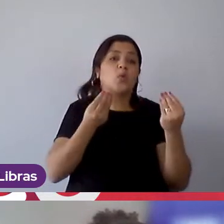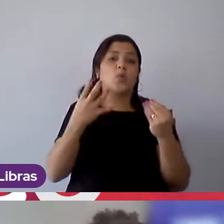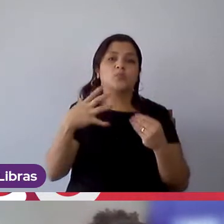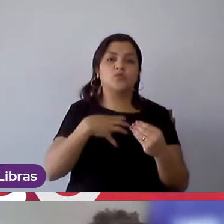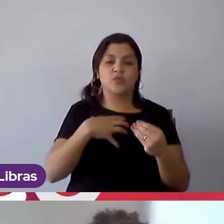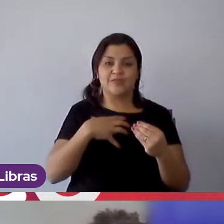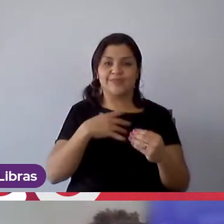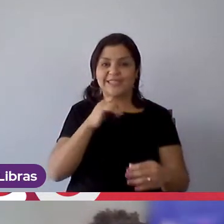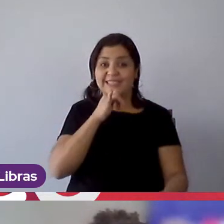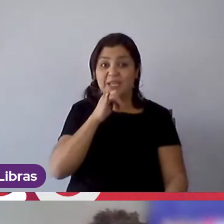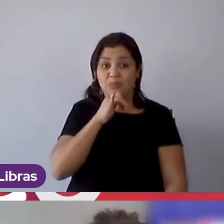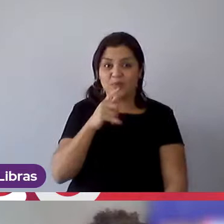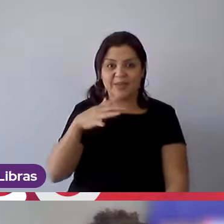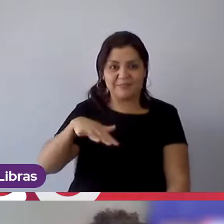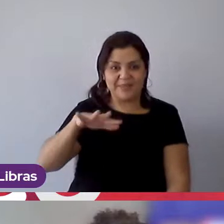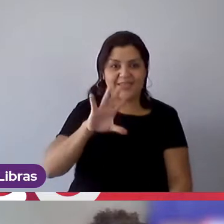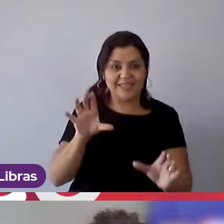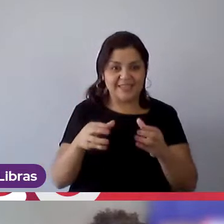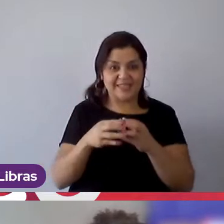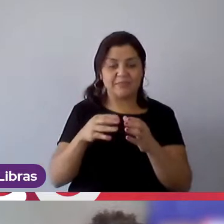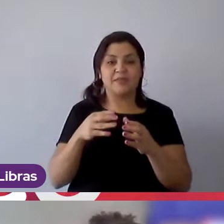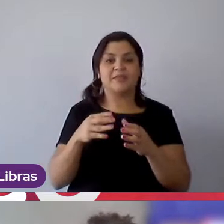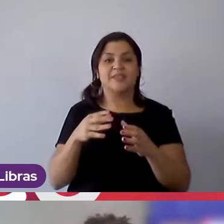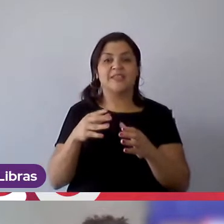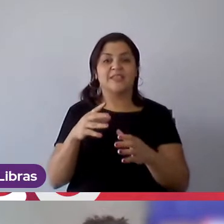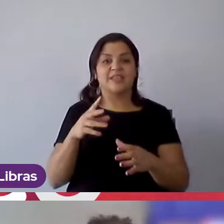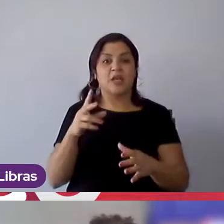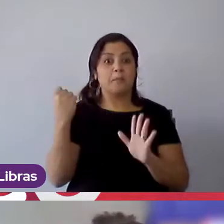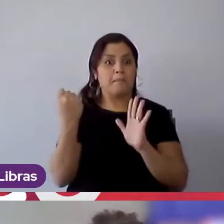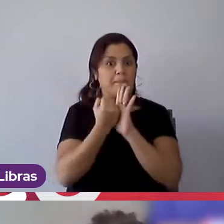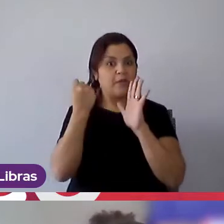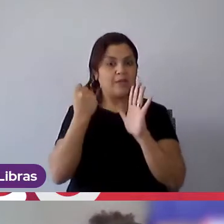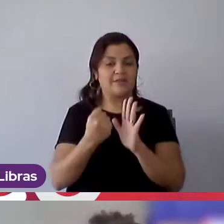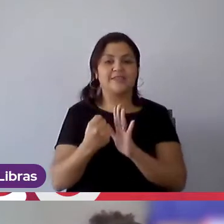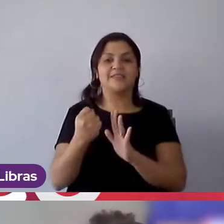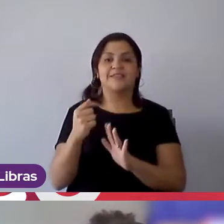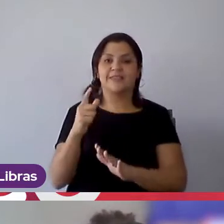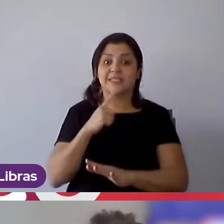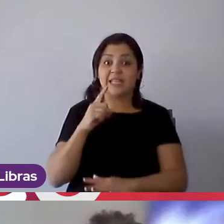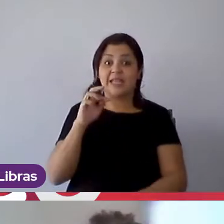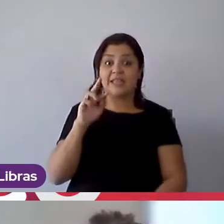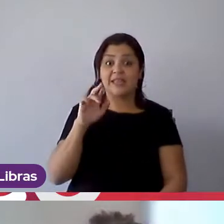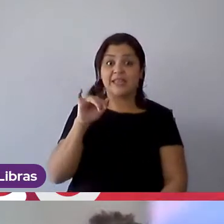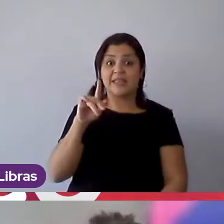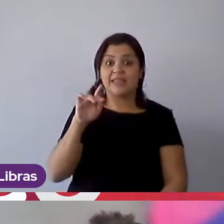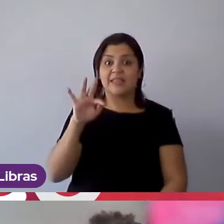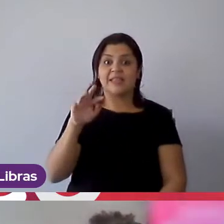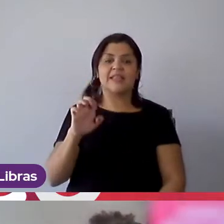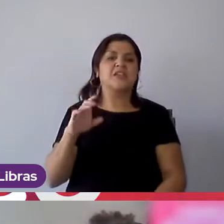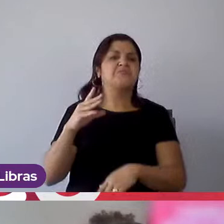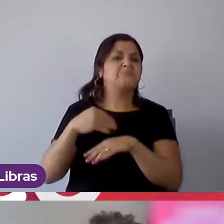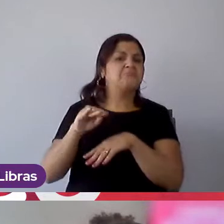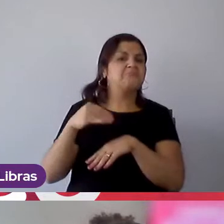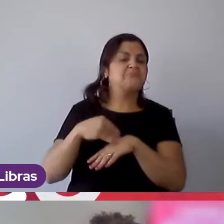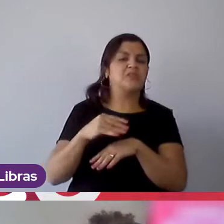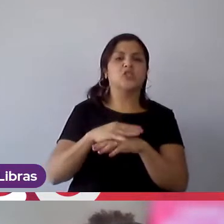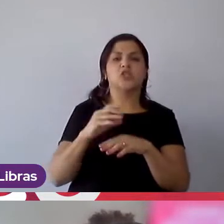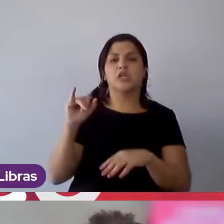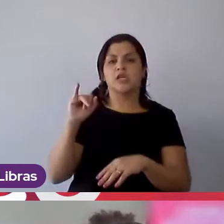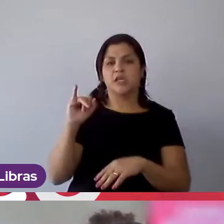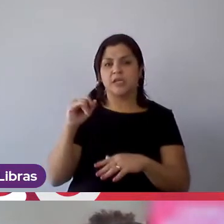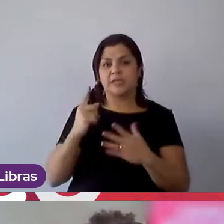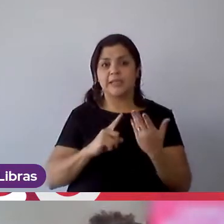minha na minha equipe mesmo a marca em que elas estão atrás a gente tem insights tem inovação